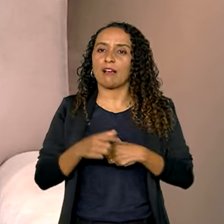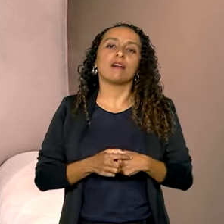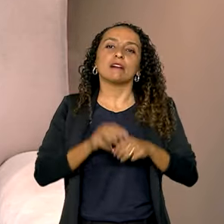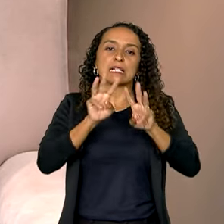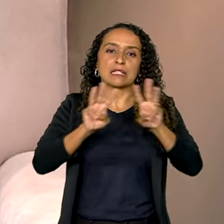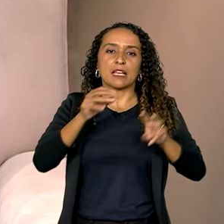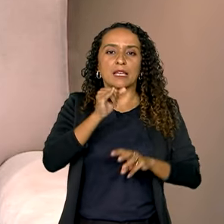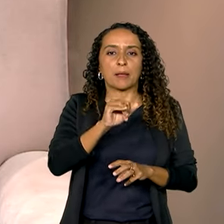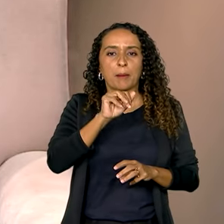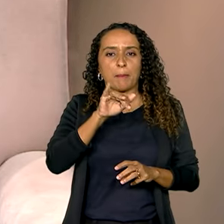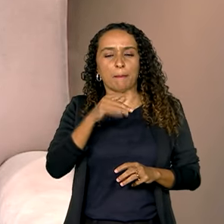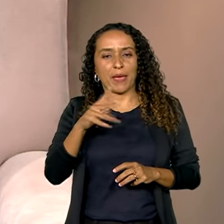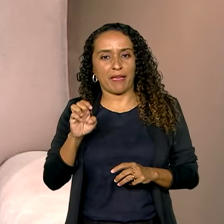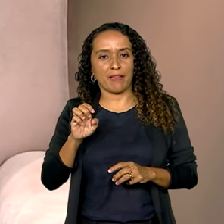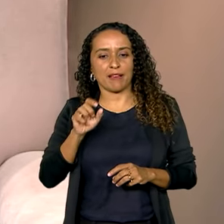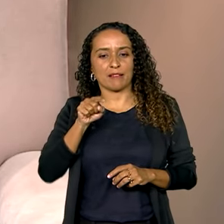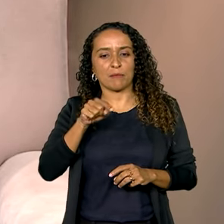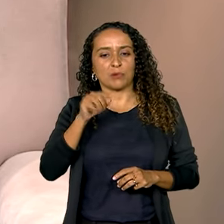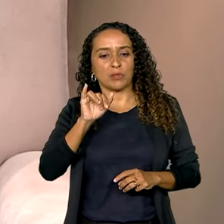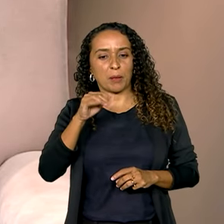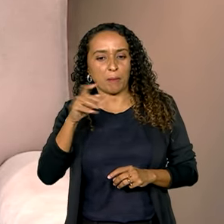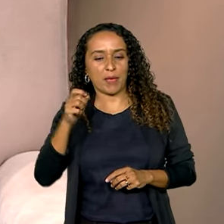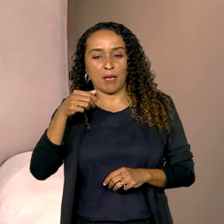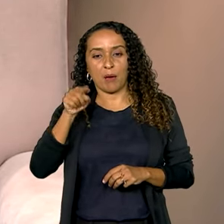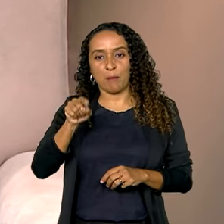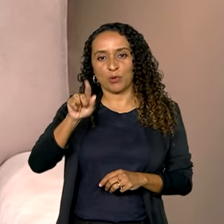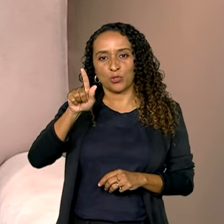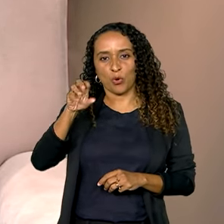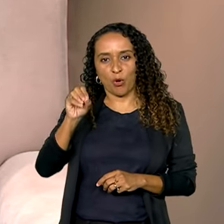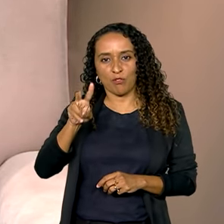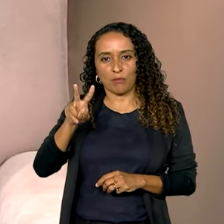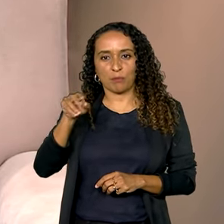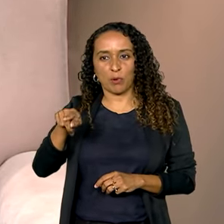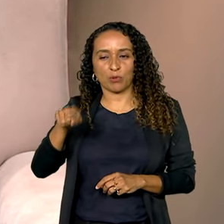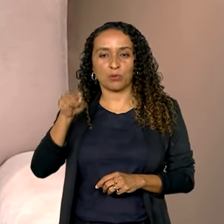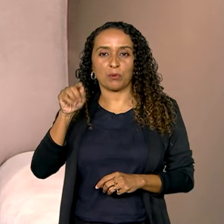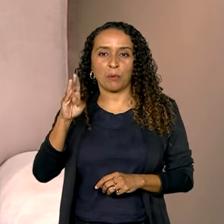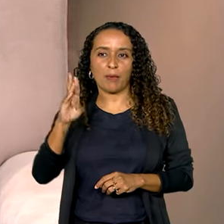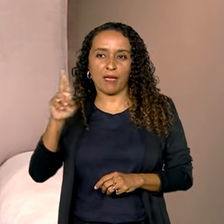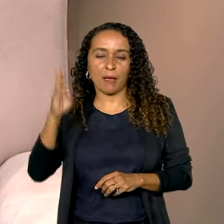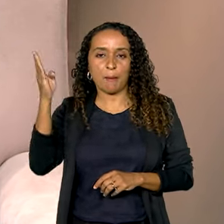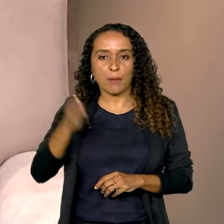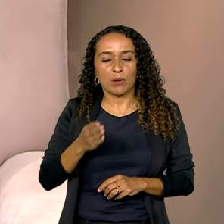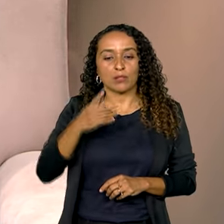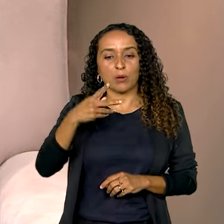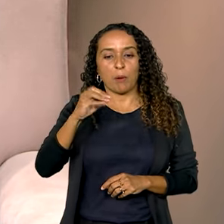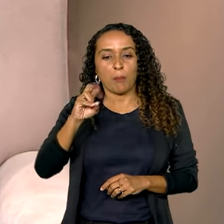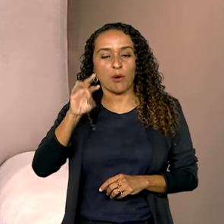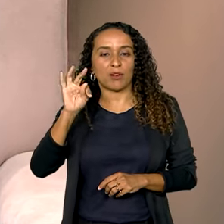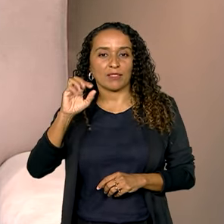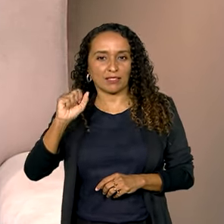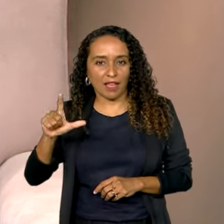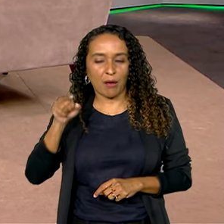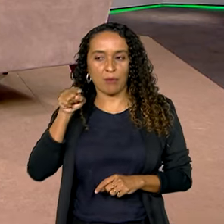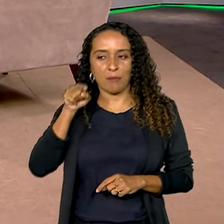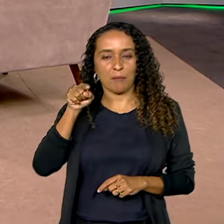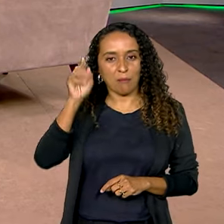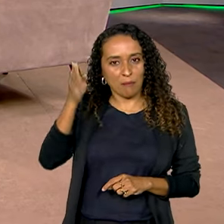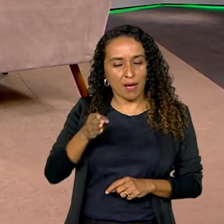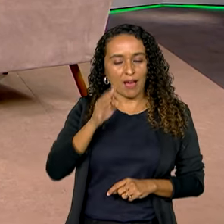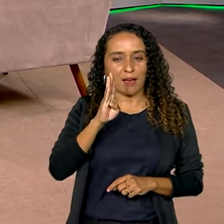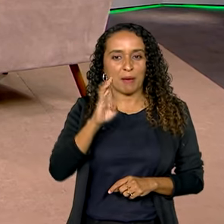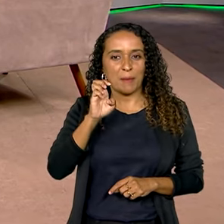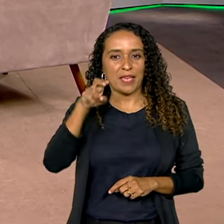IPEA, é o www.ipea.gov.br barra portal barra beneficiômetro. E